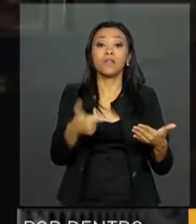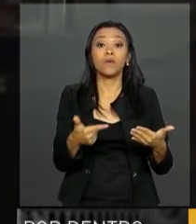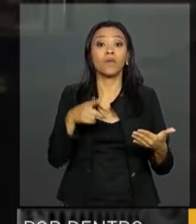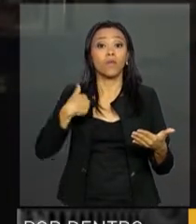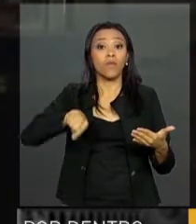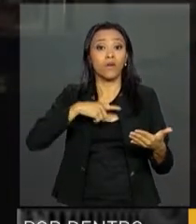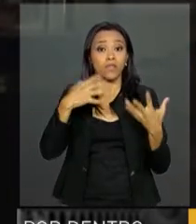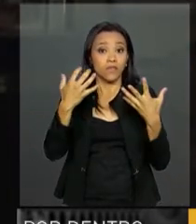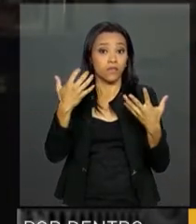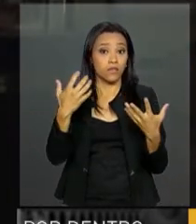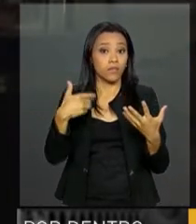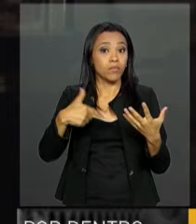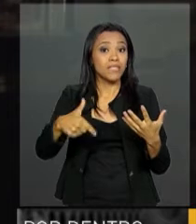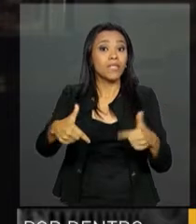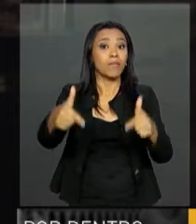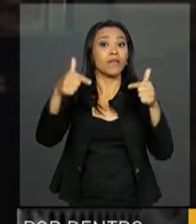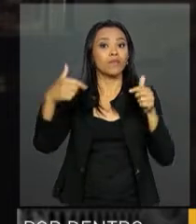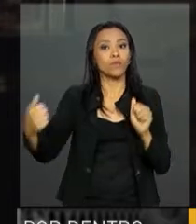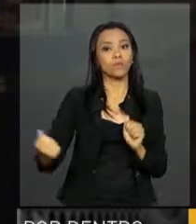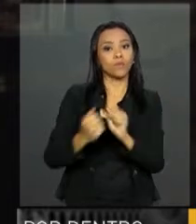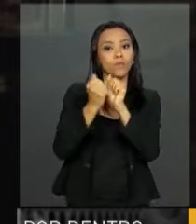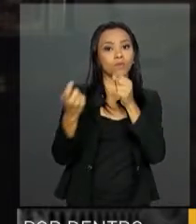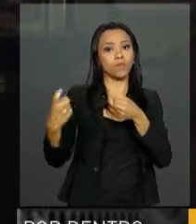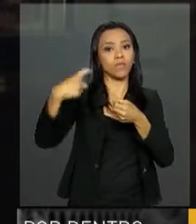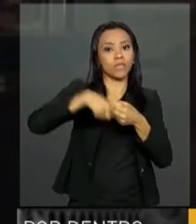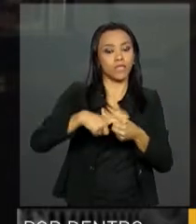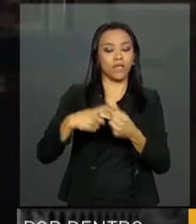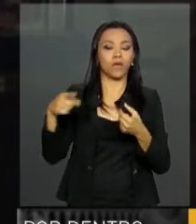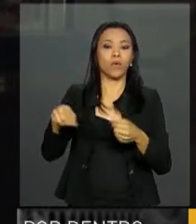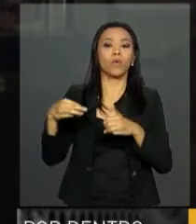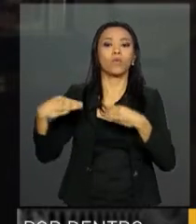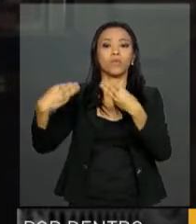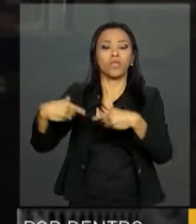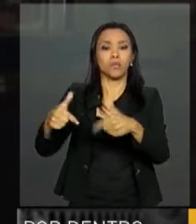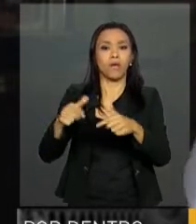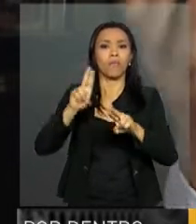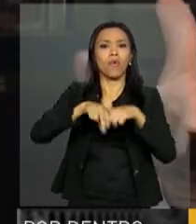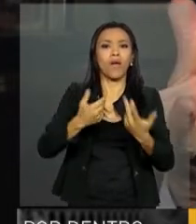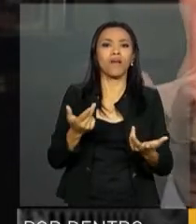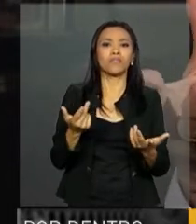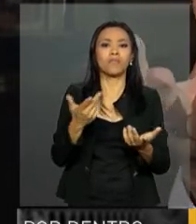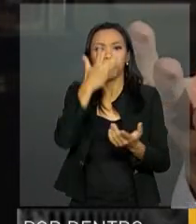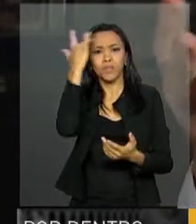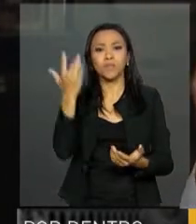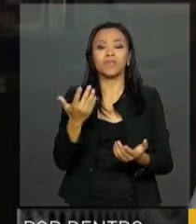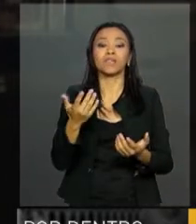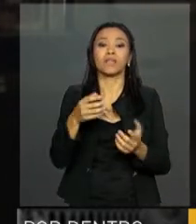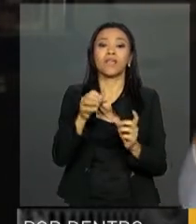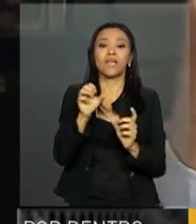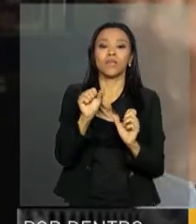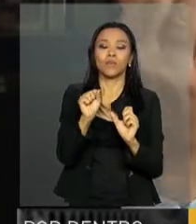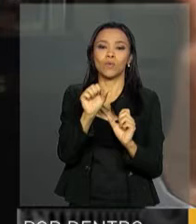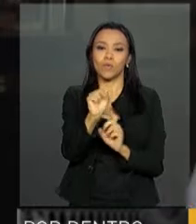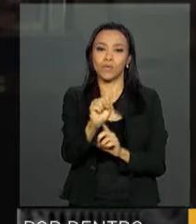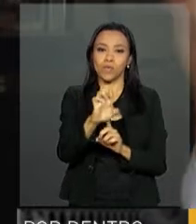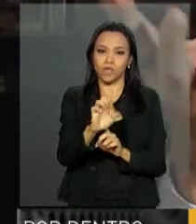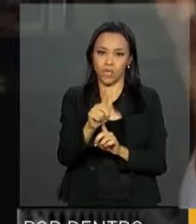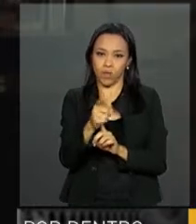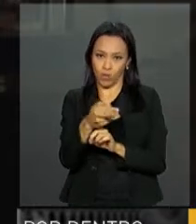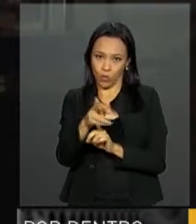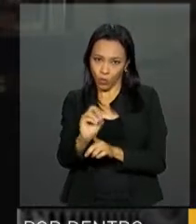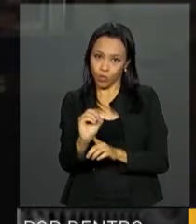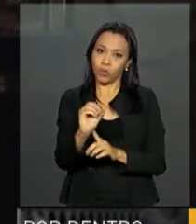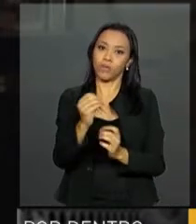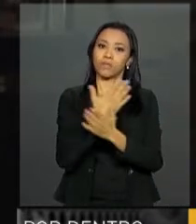trabalhando com o Ministério do Trabalho para o seguro-desemprego. Quem está recebendo o seguro-desemprego certamente tem uma